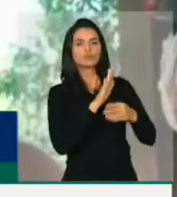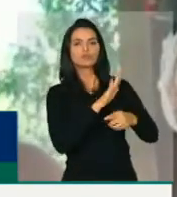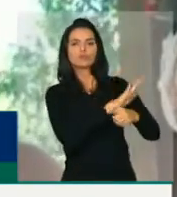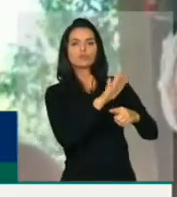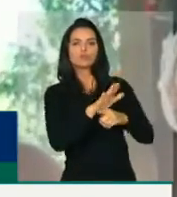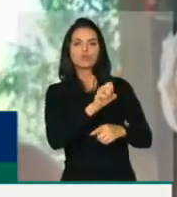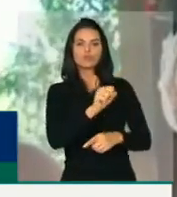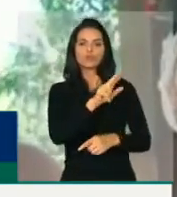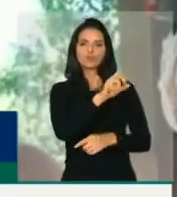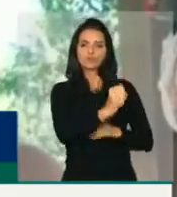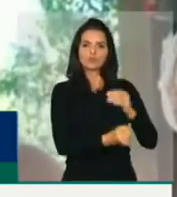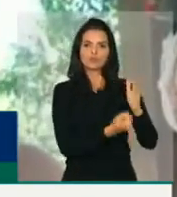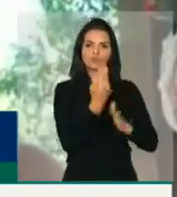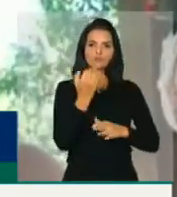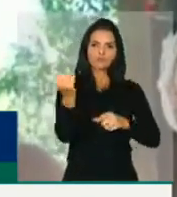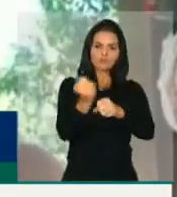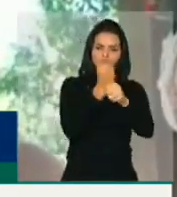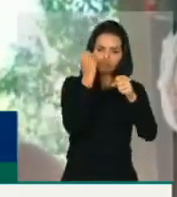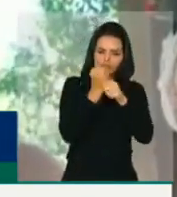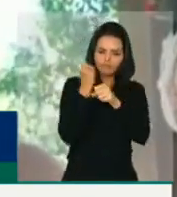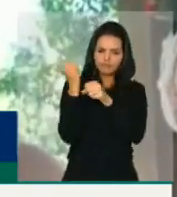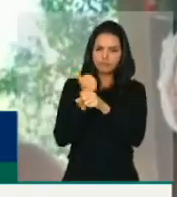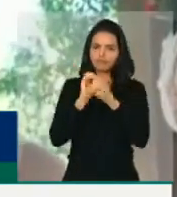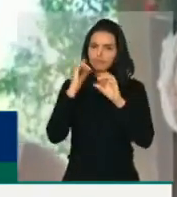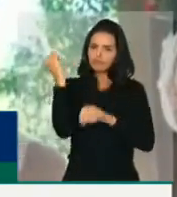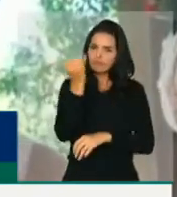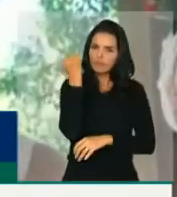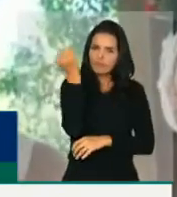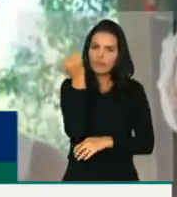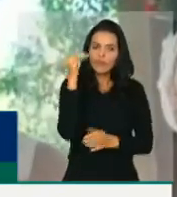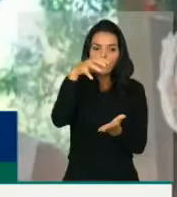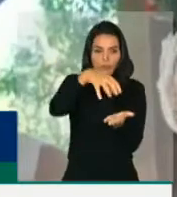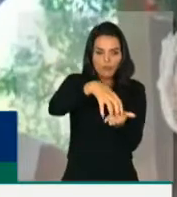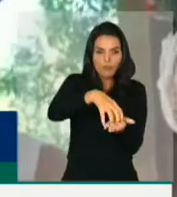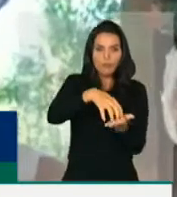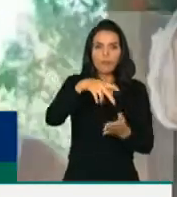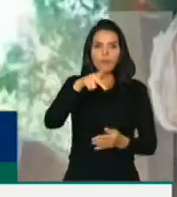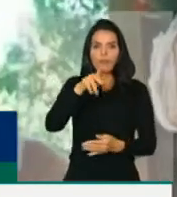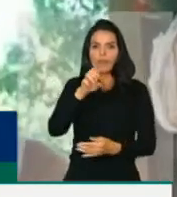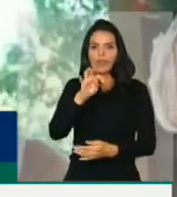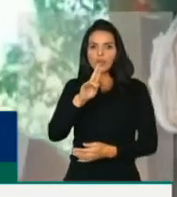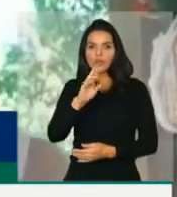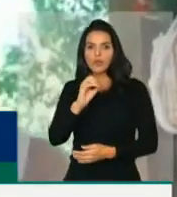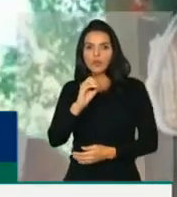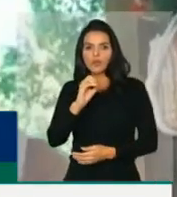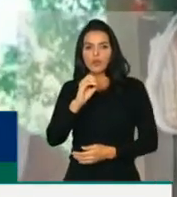realizou obras importantíssimas que deram origem ao polo petroquímico de Canaçari,